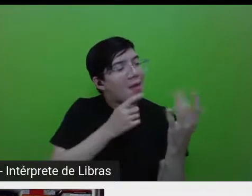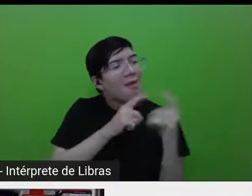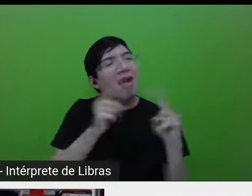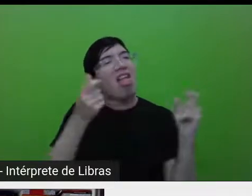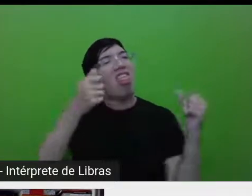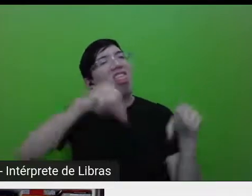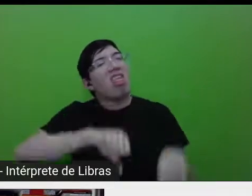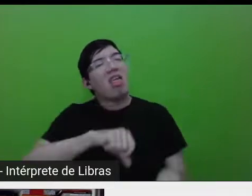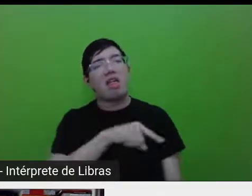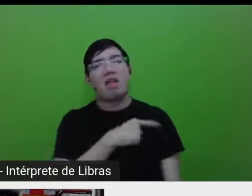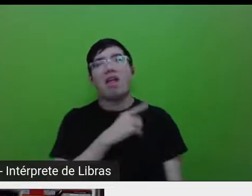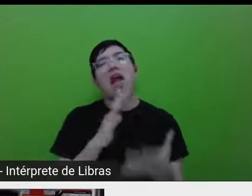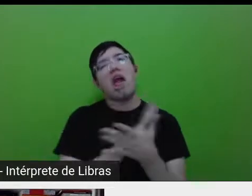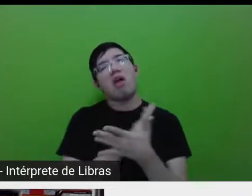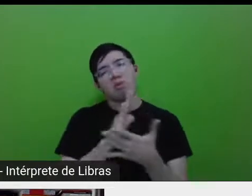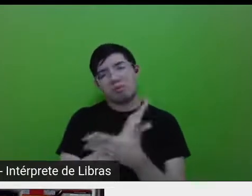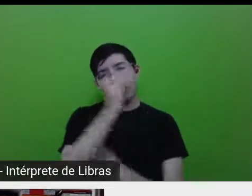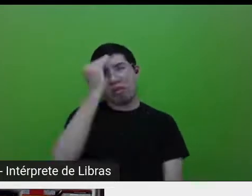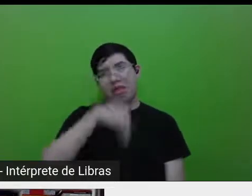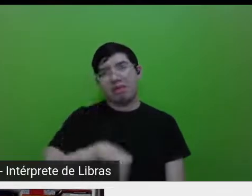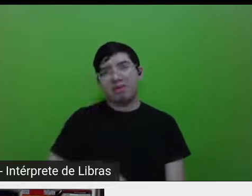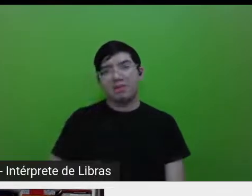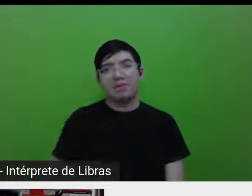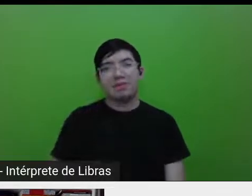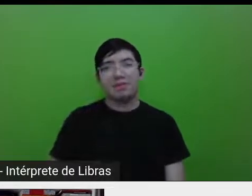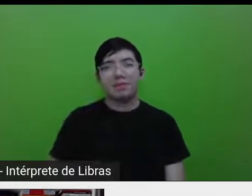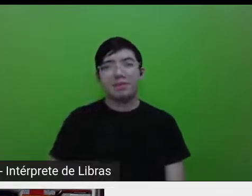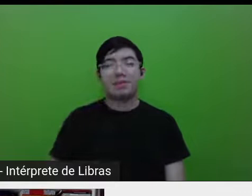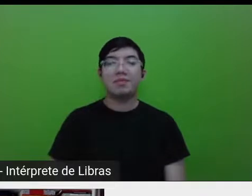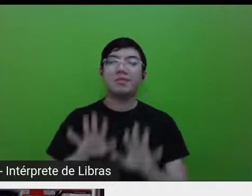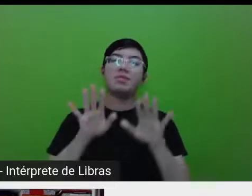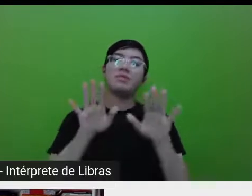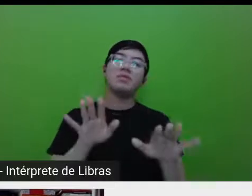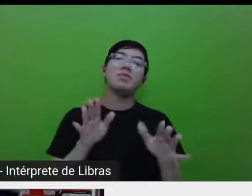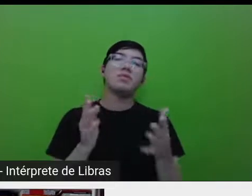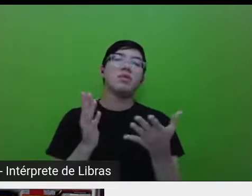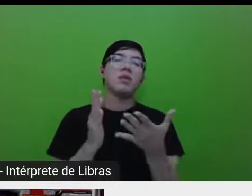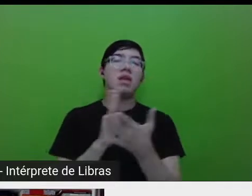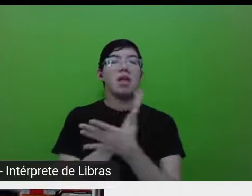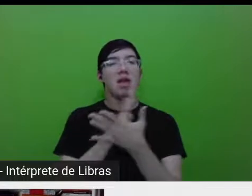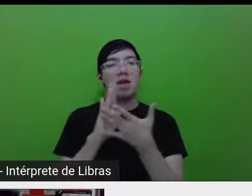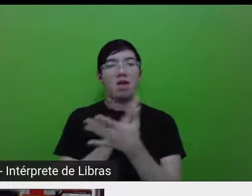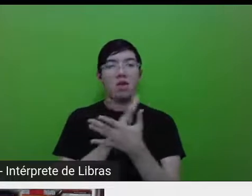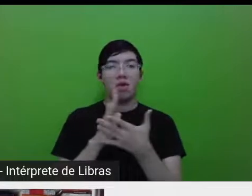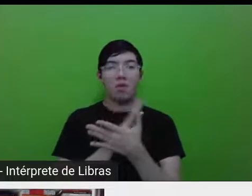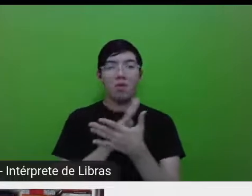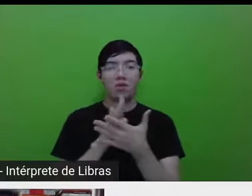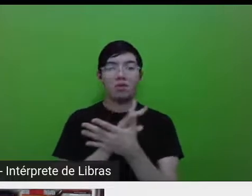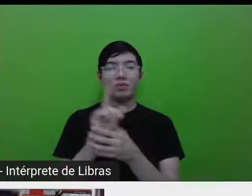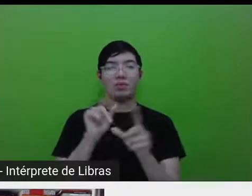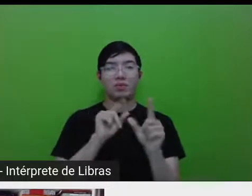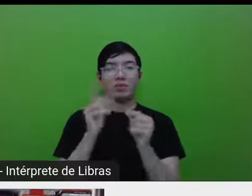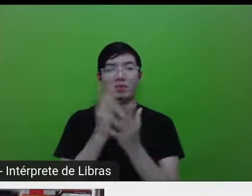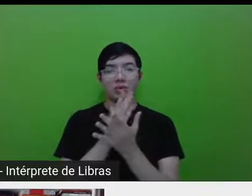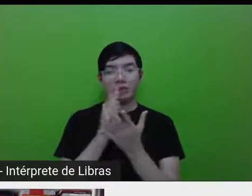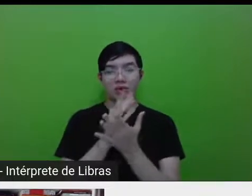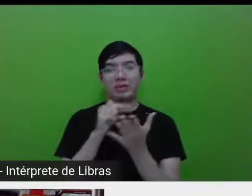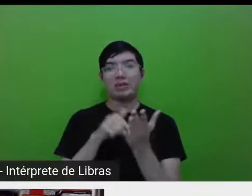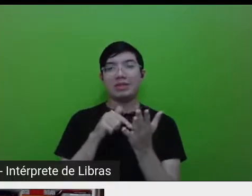durante a pandemia era ler o Começar, né? A Amiga Genial.